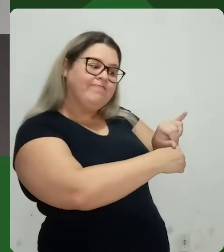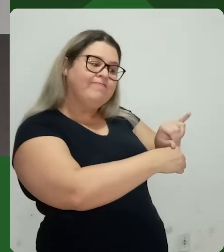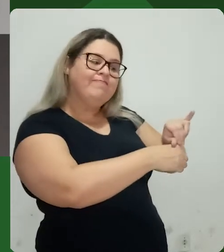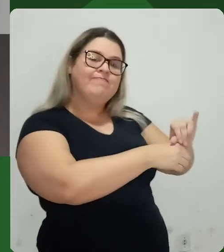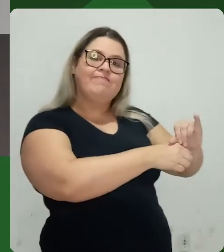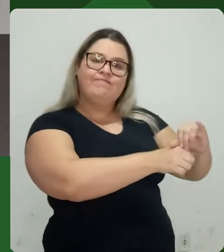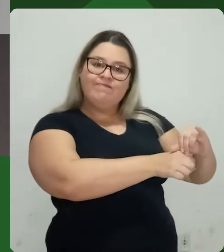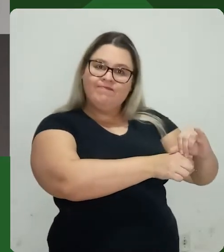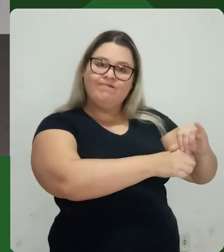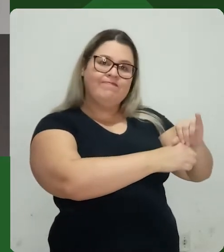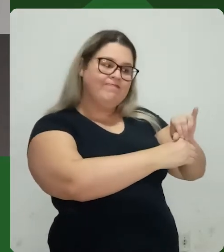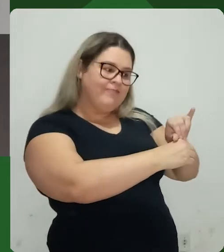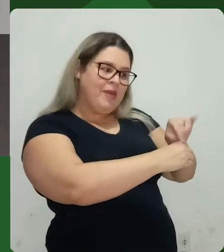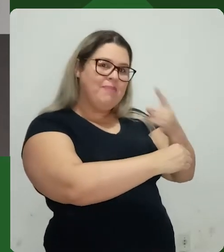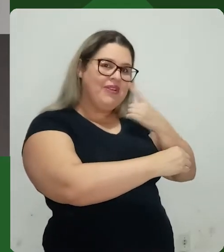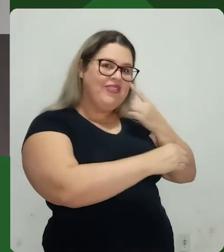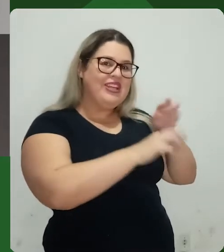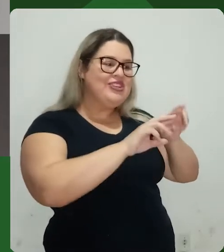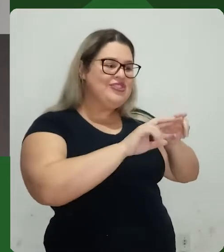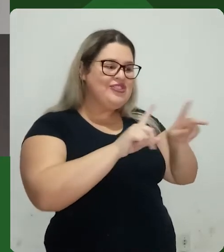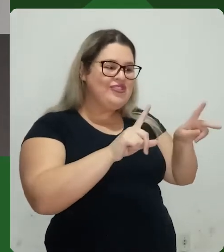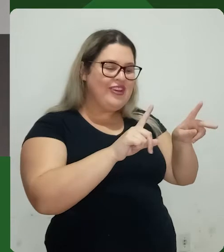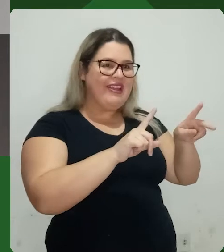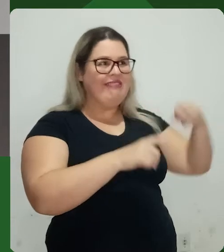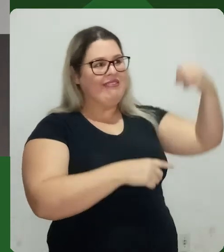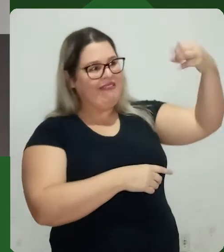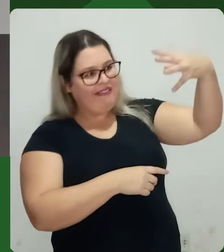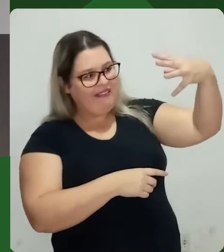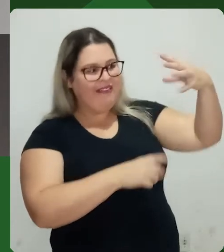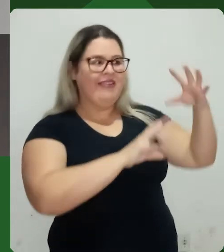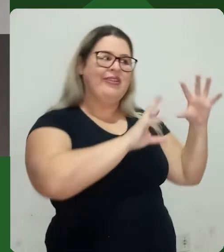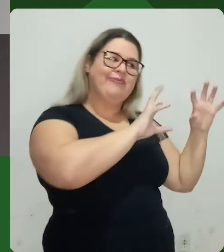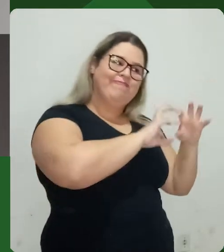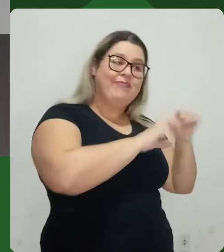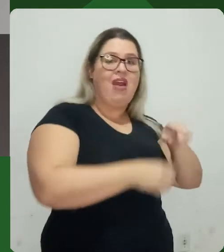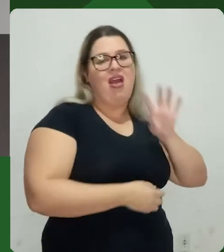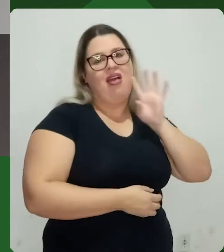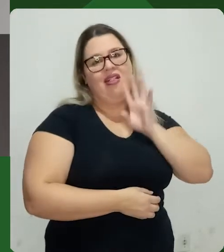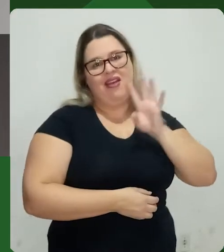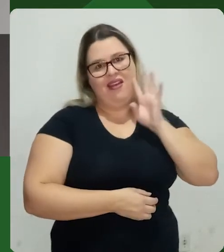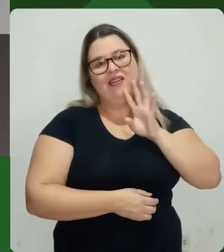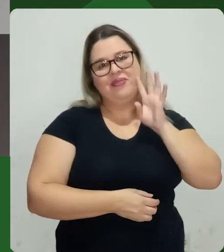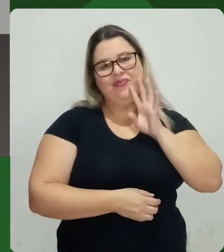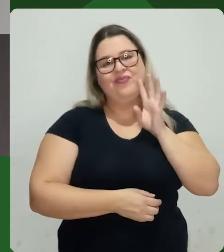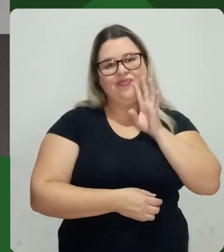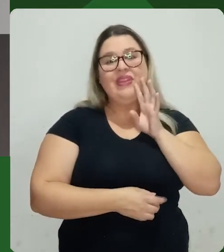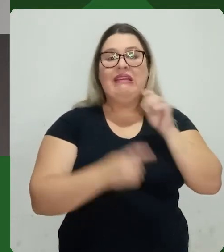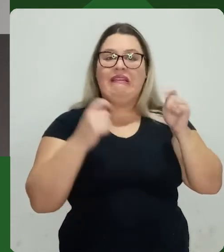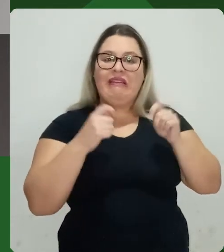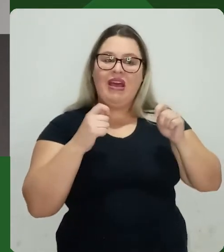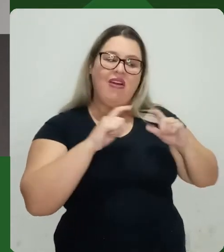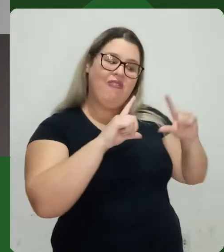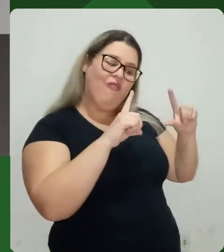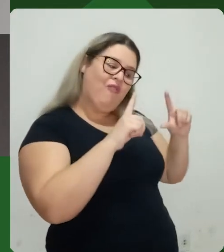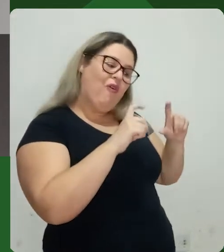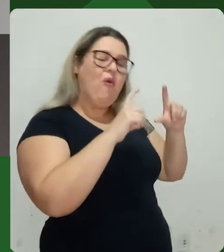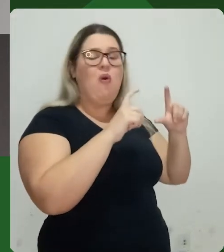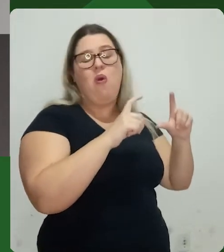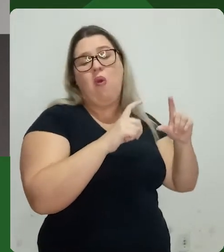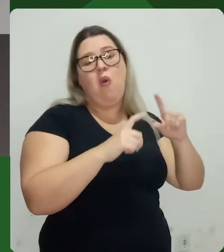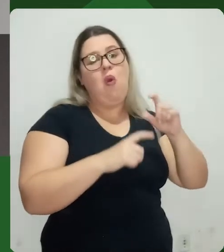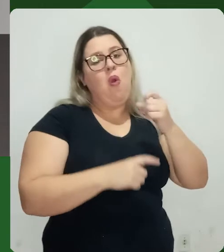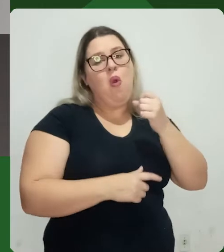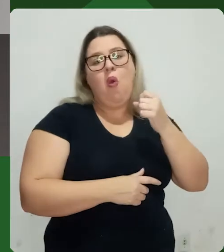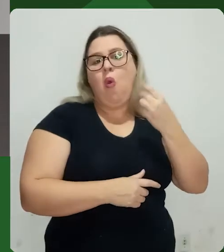Mas veja como eu tenho ela clara aqui, indicando a diferenciação de planos, e isso é muito legal.